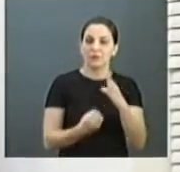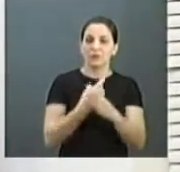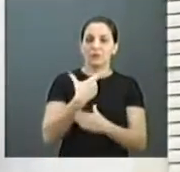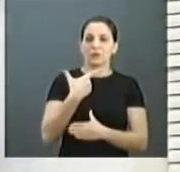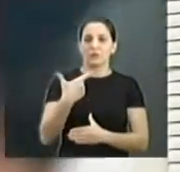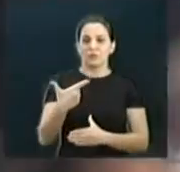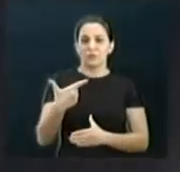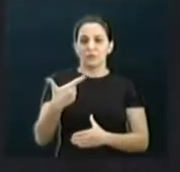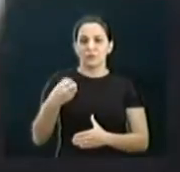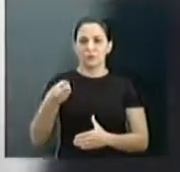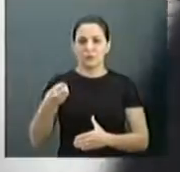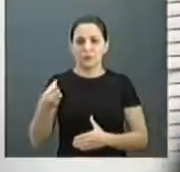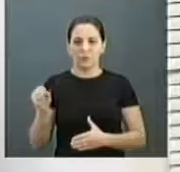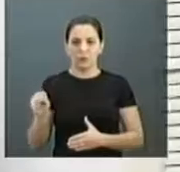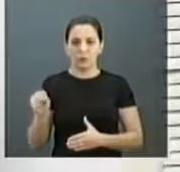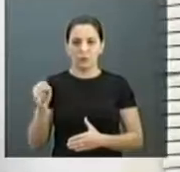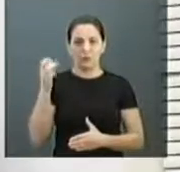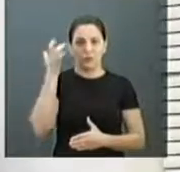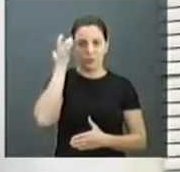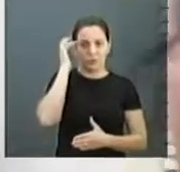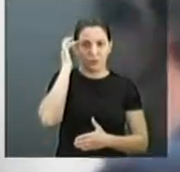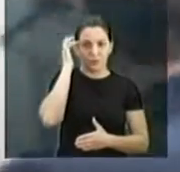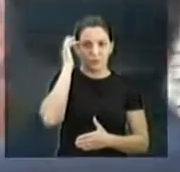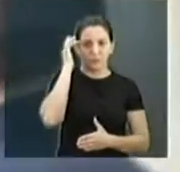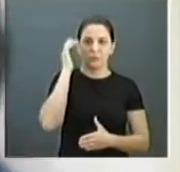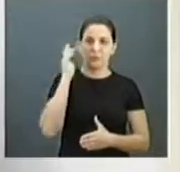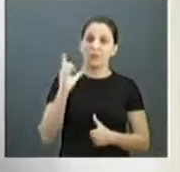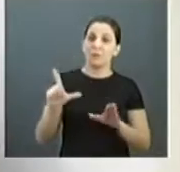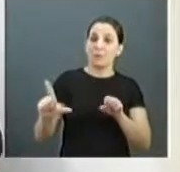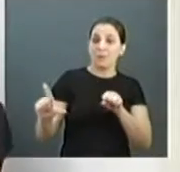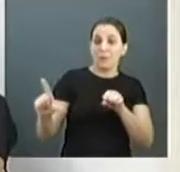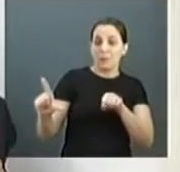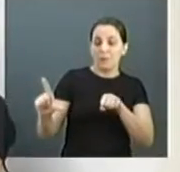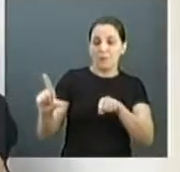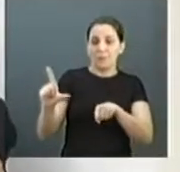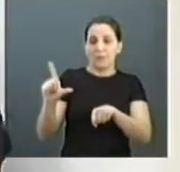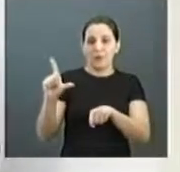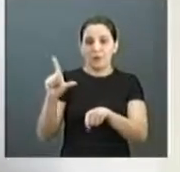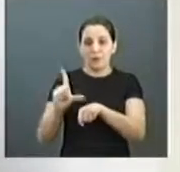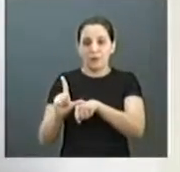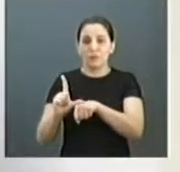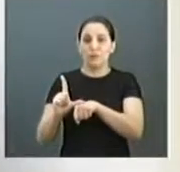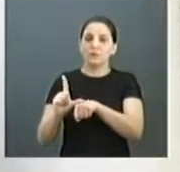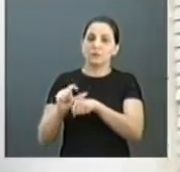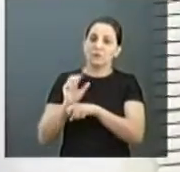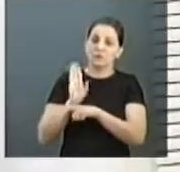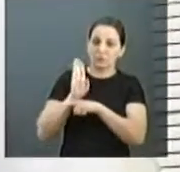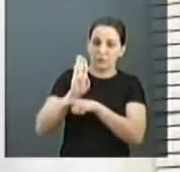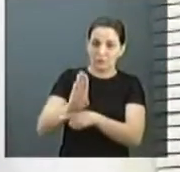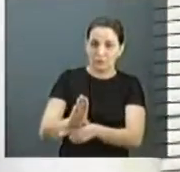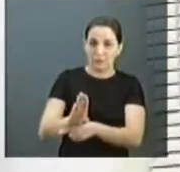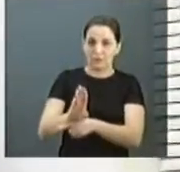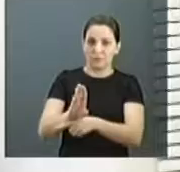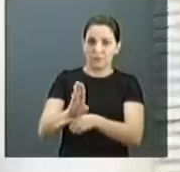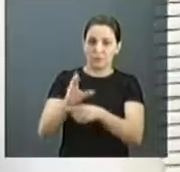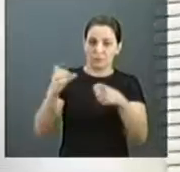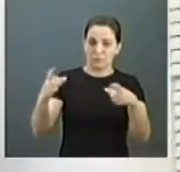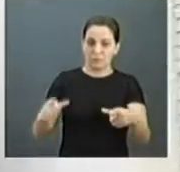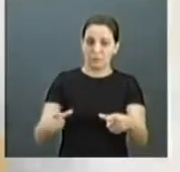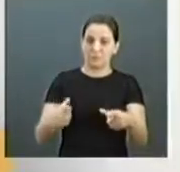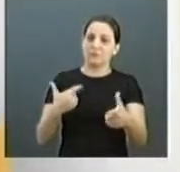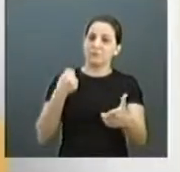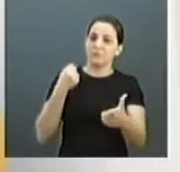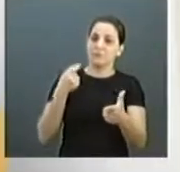2008, a Loja Solidária, que é um espaço para poder comercializar